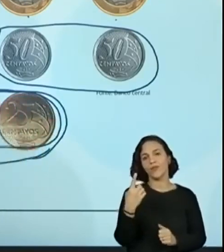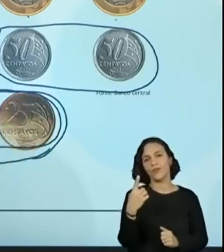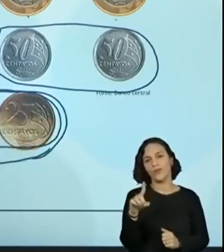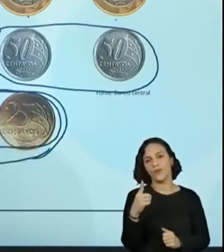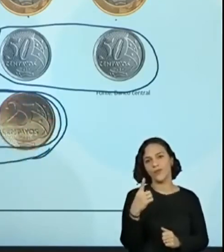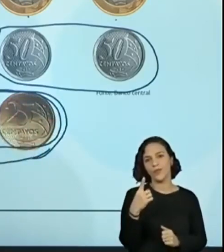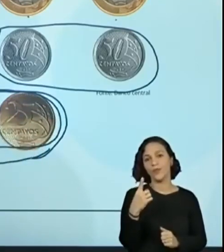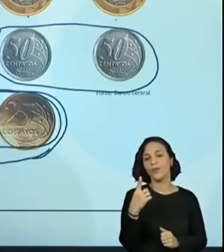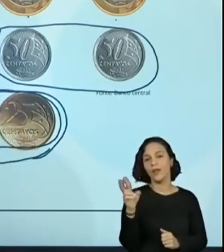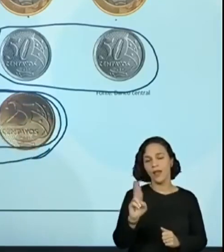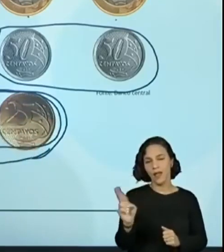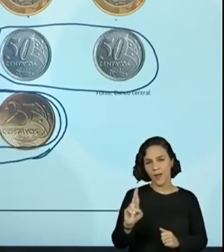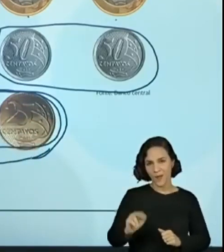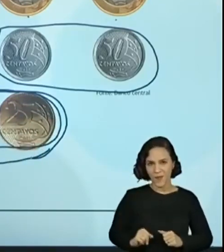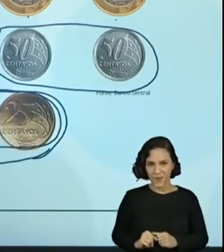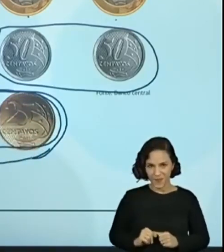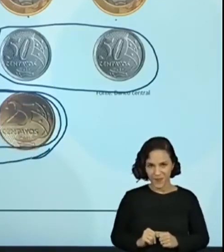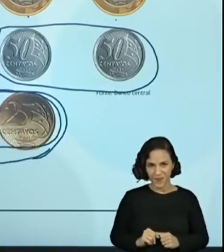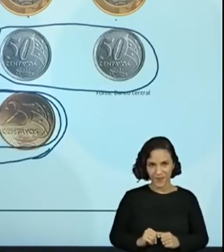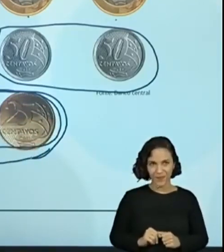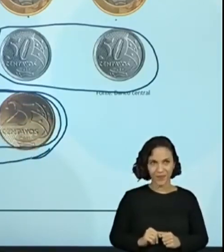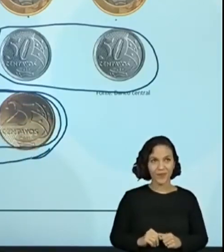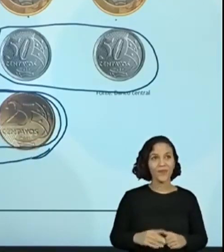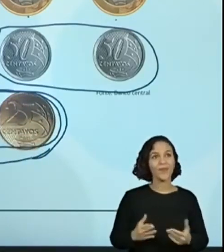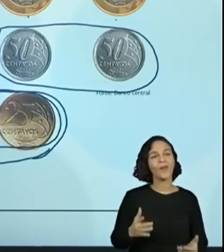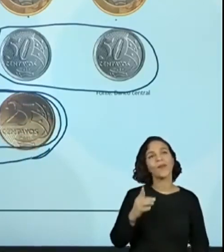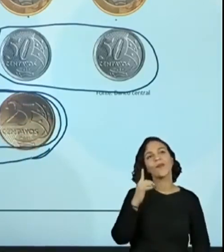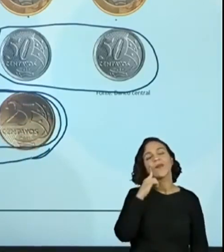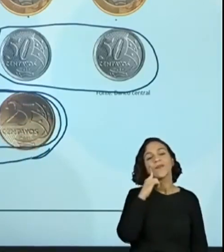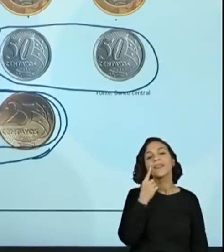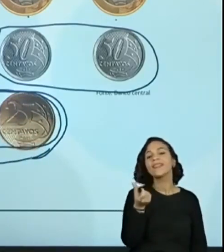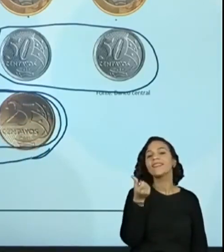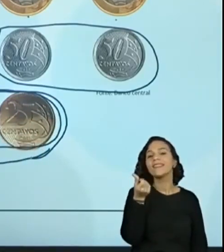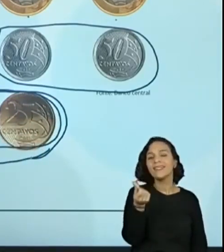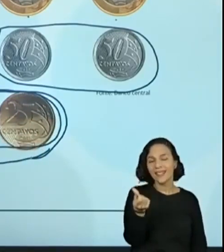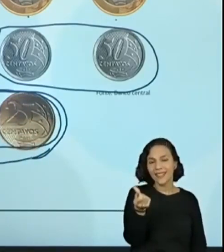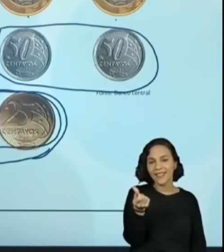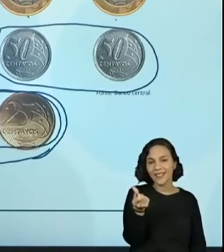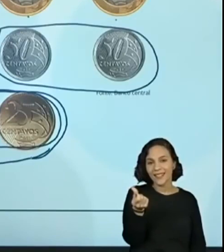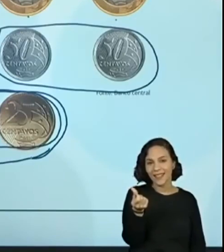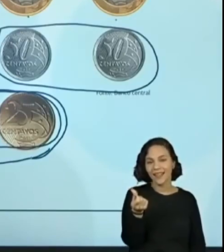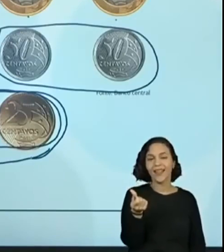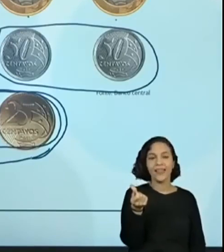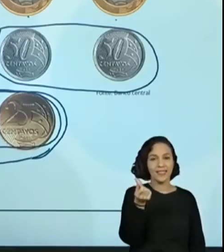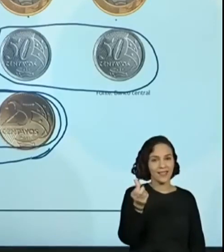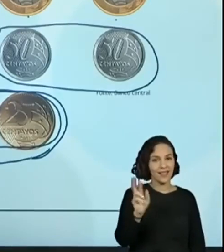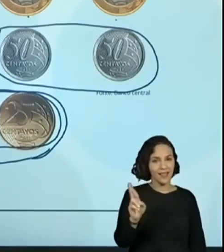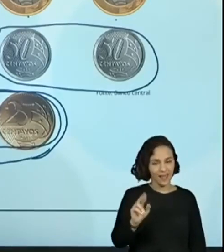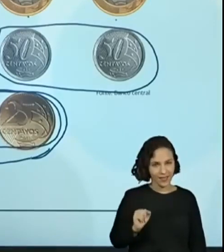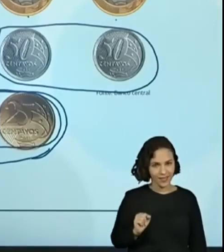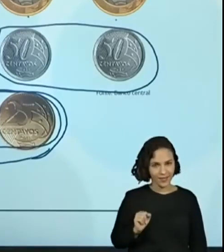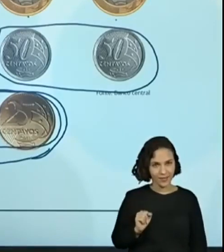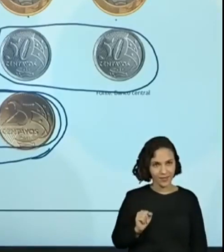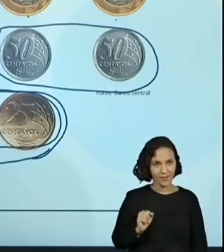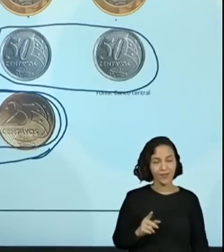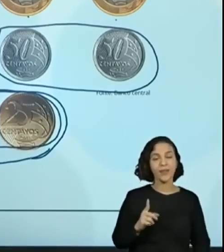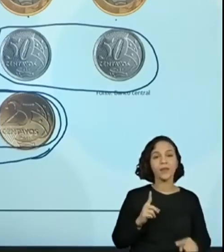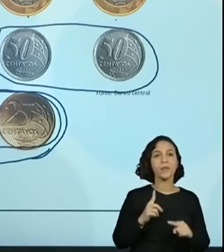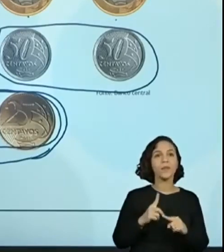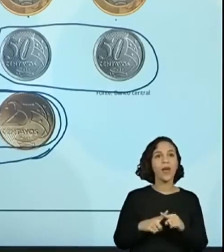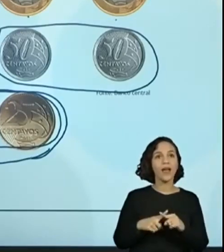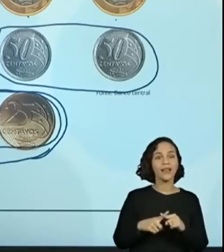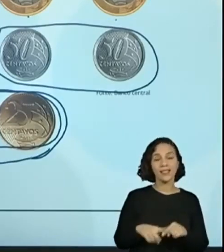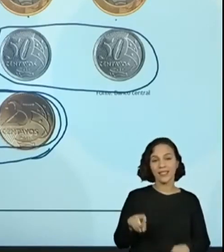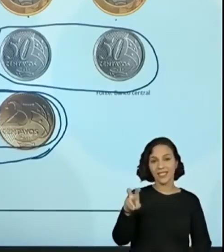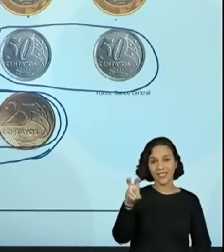real. Certo? Certo. Então, eu tinha seis reais de moedas de um real, dois reais de moedas